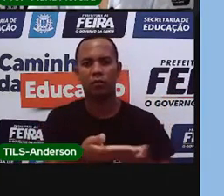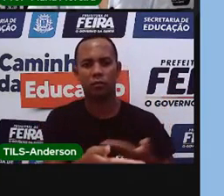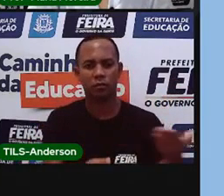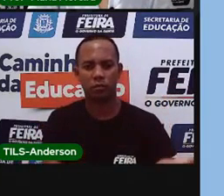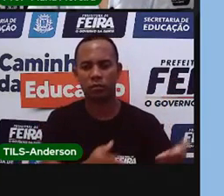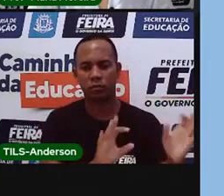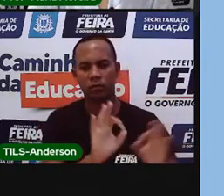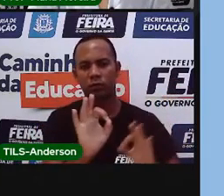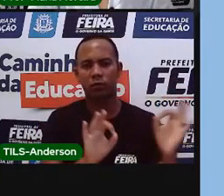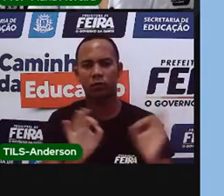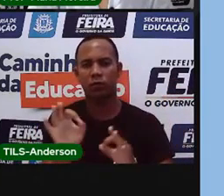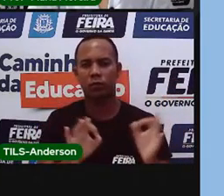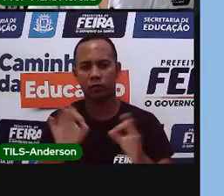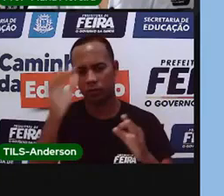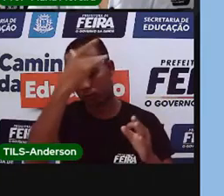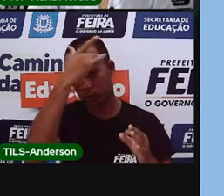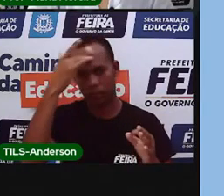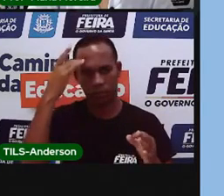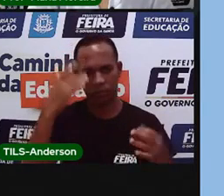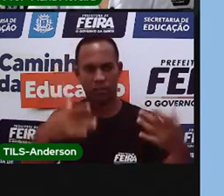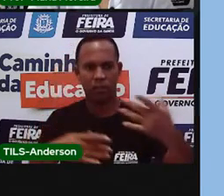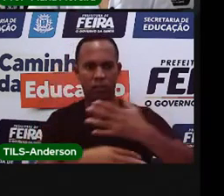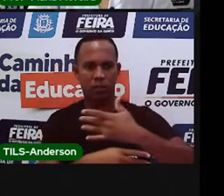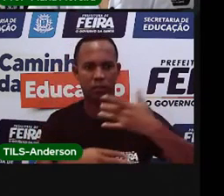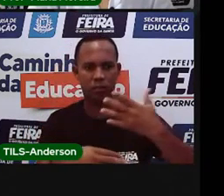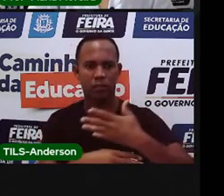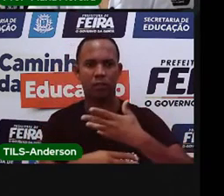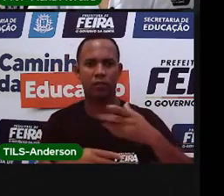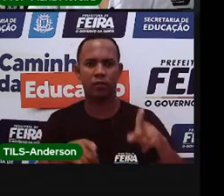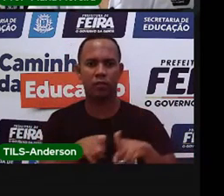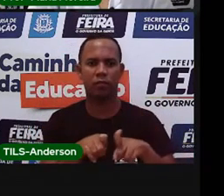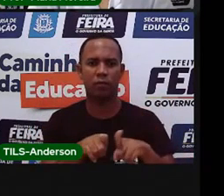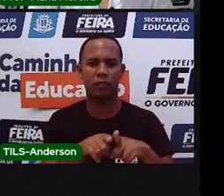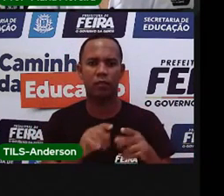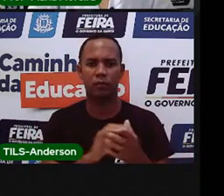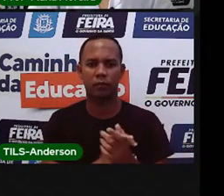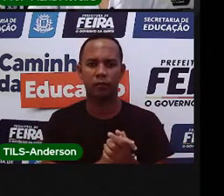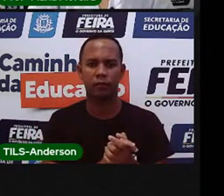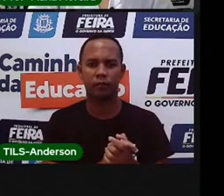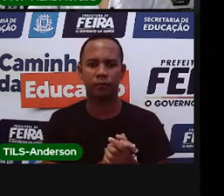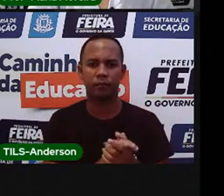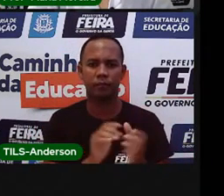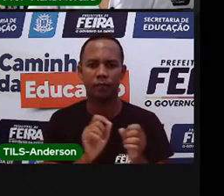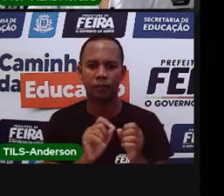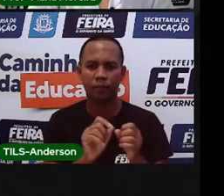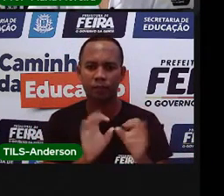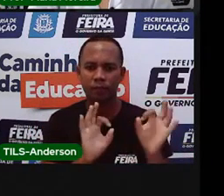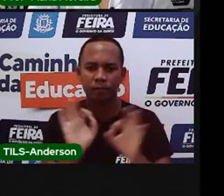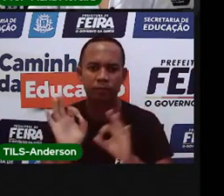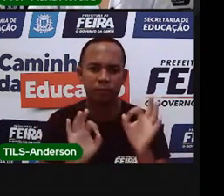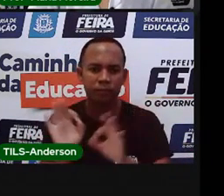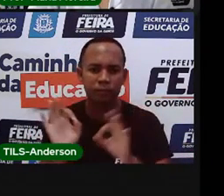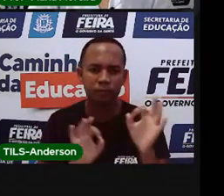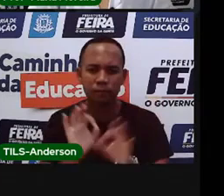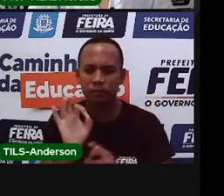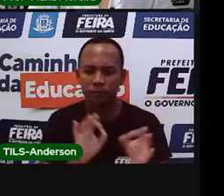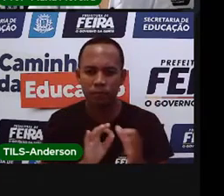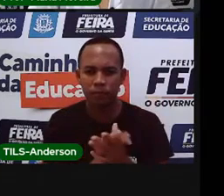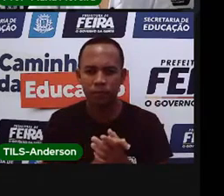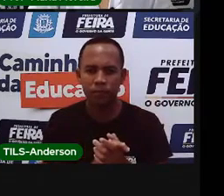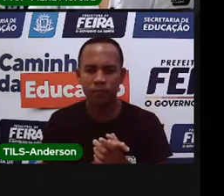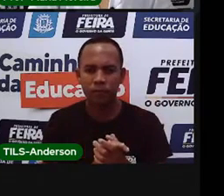investir em coisas que possam beneficiar as pessoas e a cidade, mantendo ela conservada e fazendo a sua